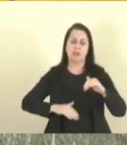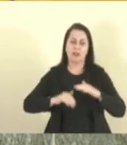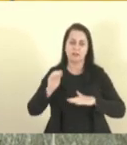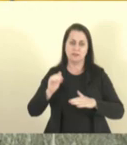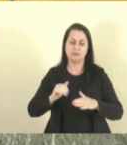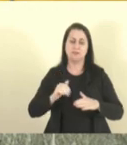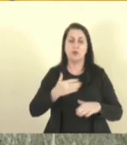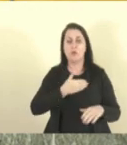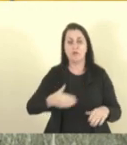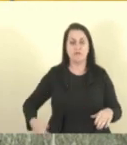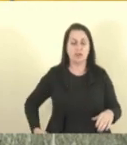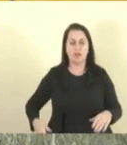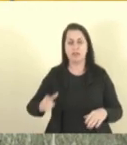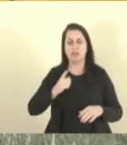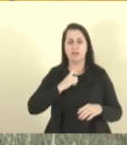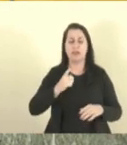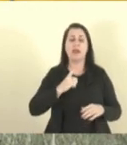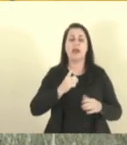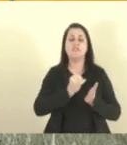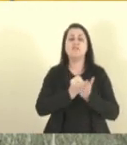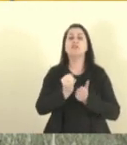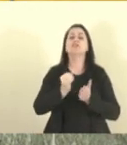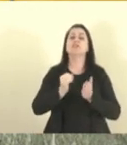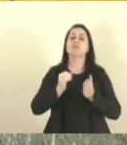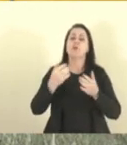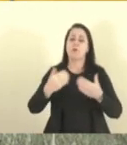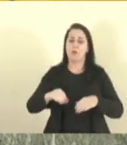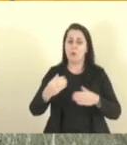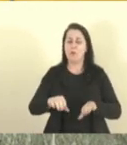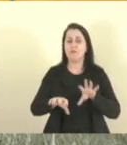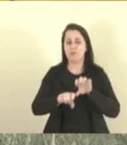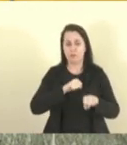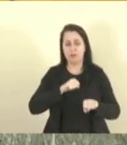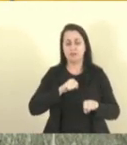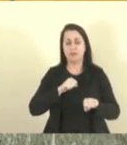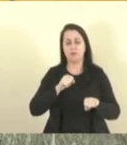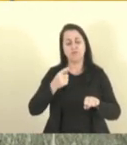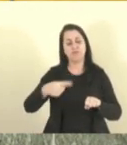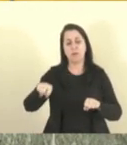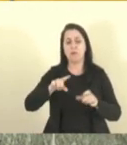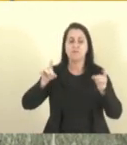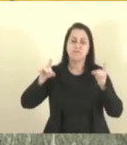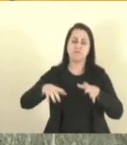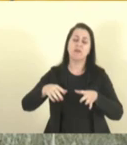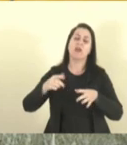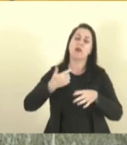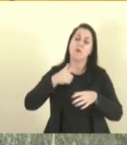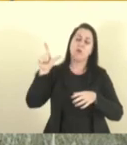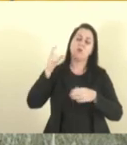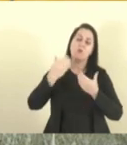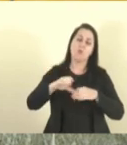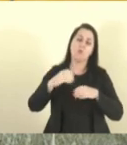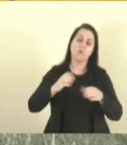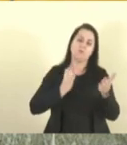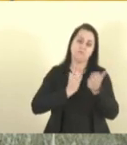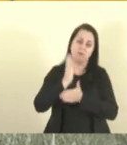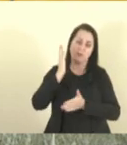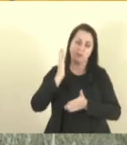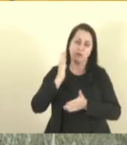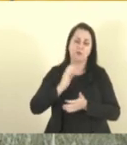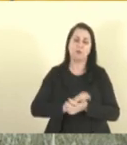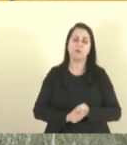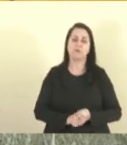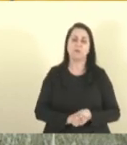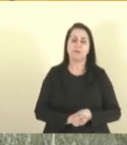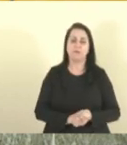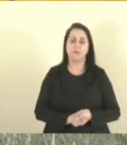que o governo investe, no concurso público, na formação, e esses servidores, acabam passando em outros concursos, e deixando, aqui,